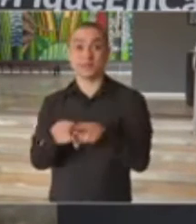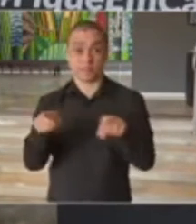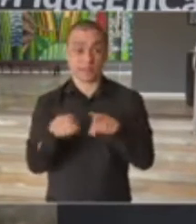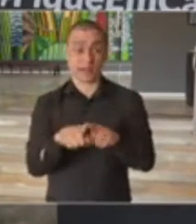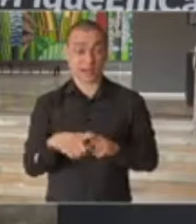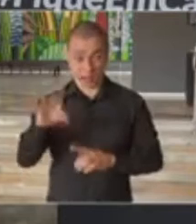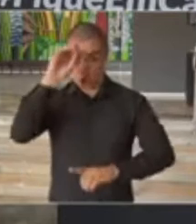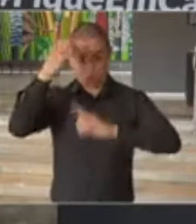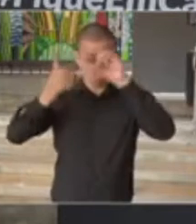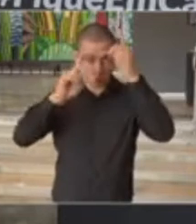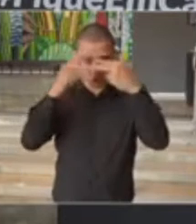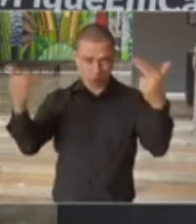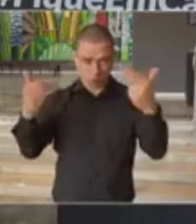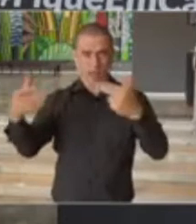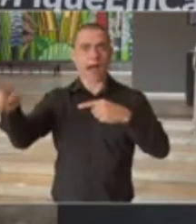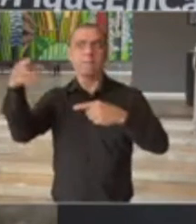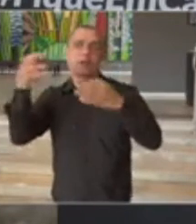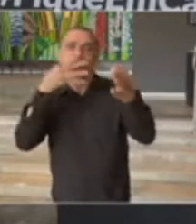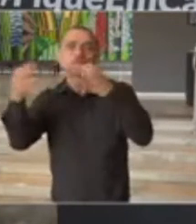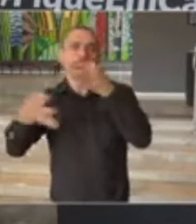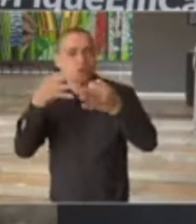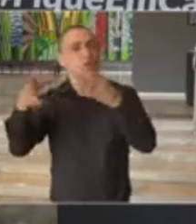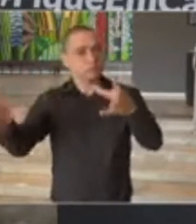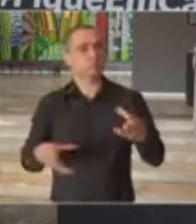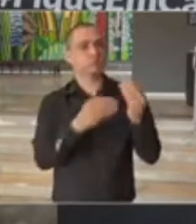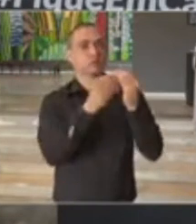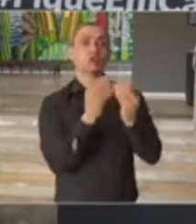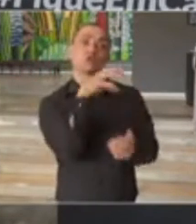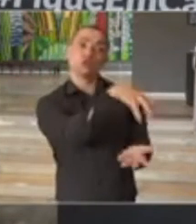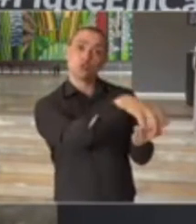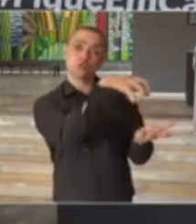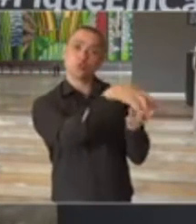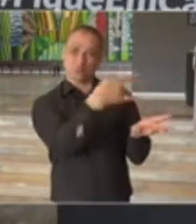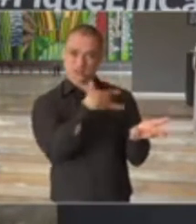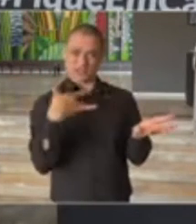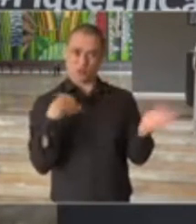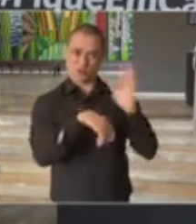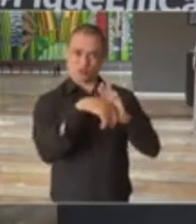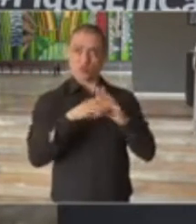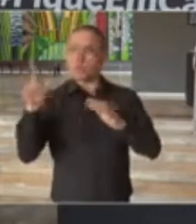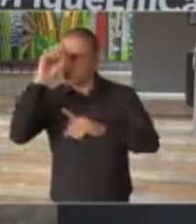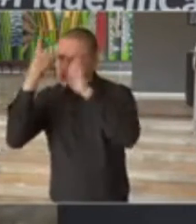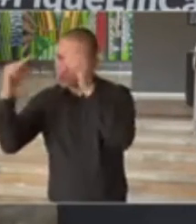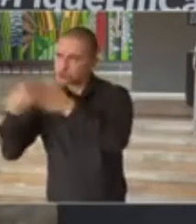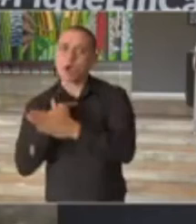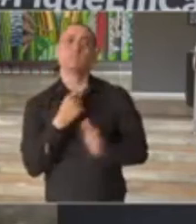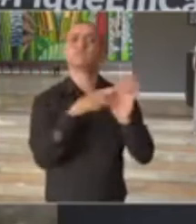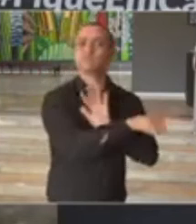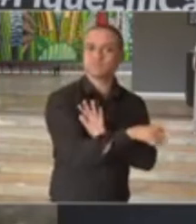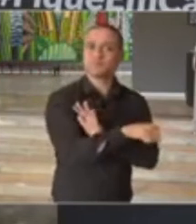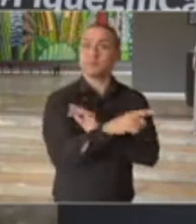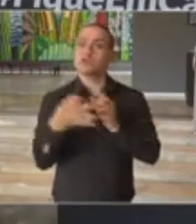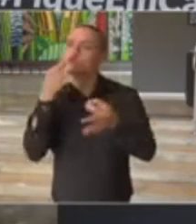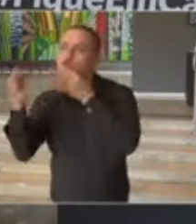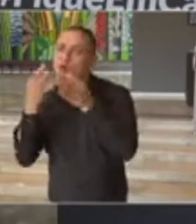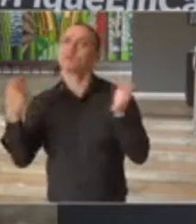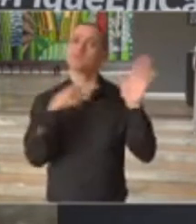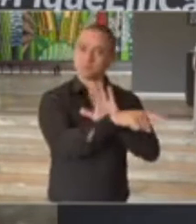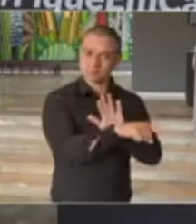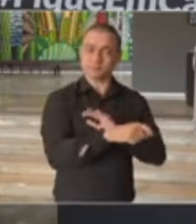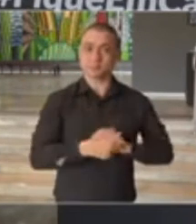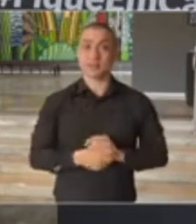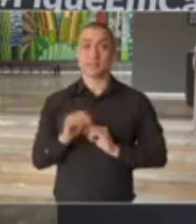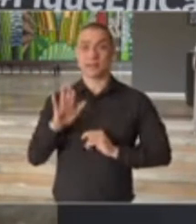as dúvidas e sugestões para a consideração do centro de contingência. Mas essa retomada gradual